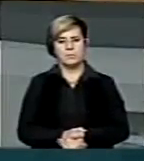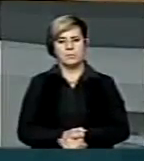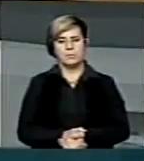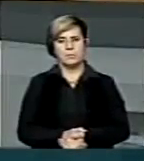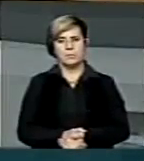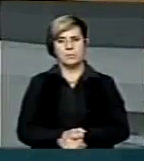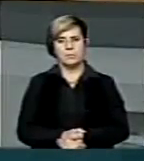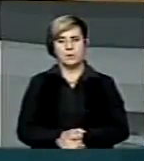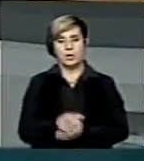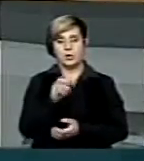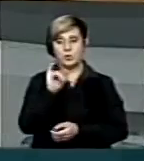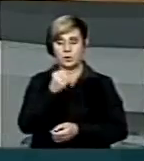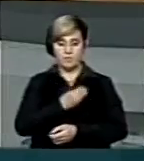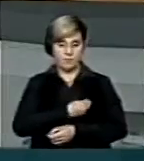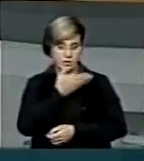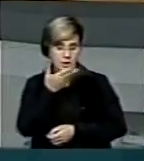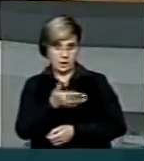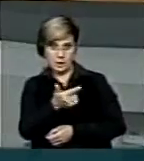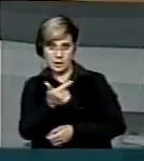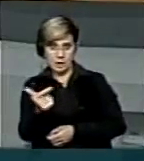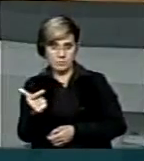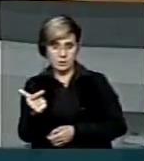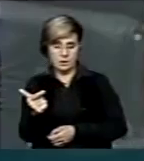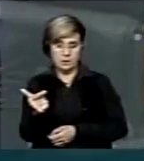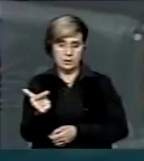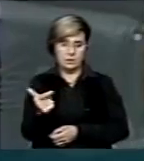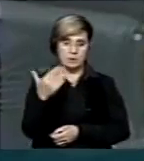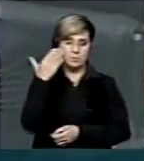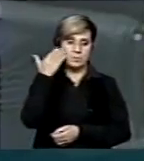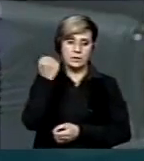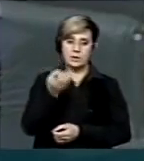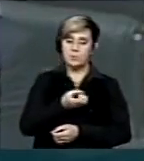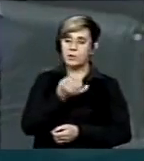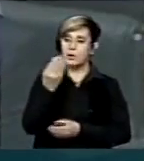Se ele não está aqui para sanar dúvida quanto ao voto